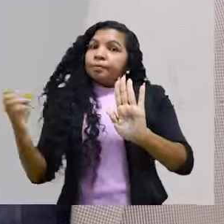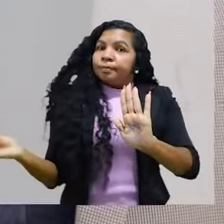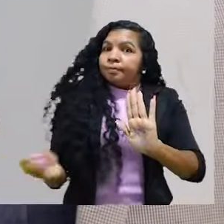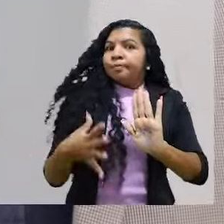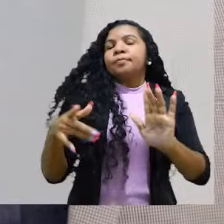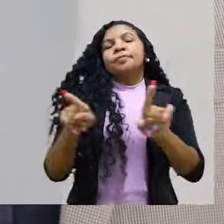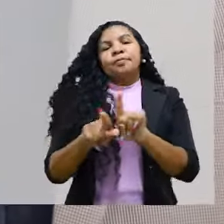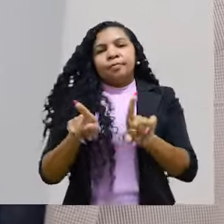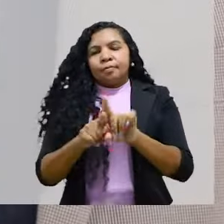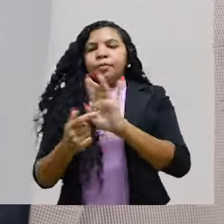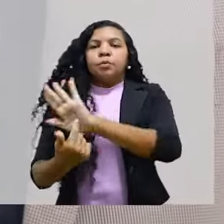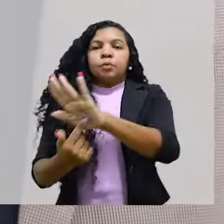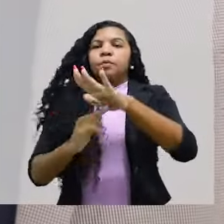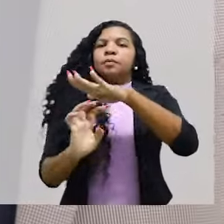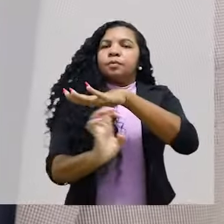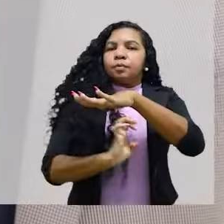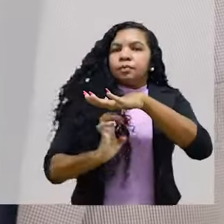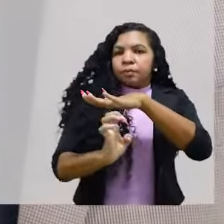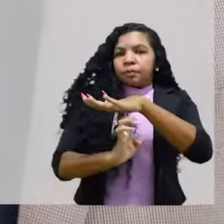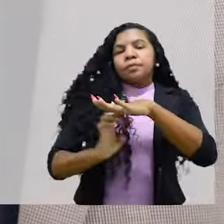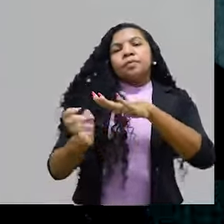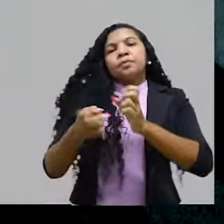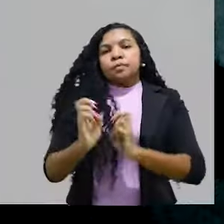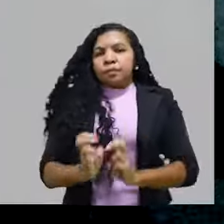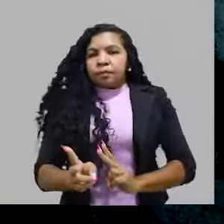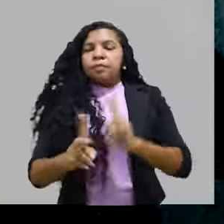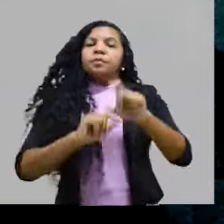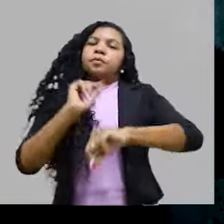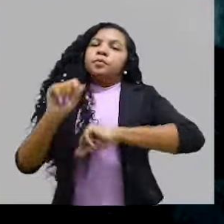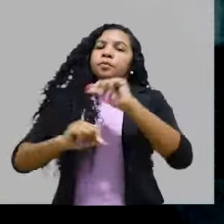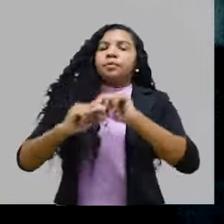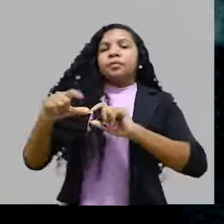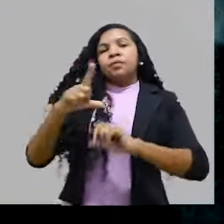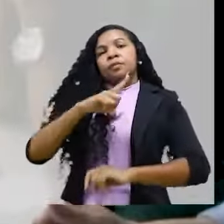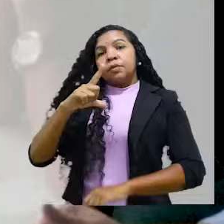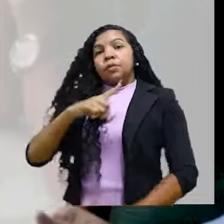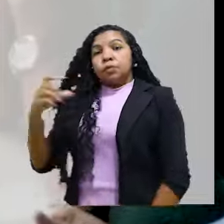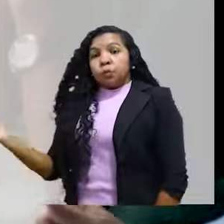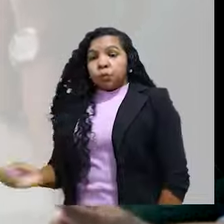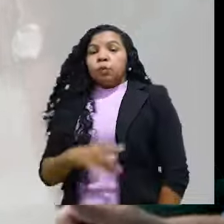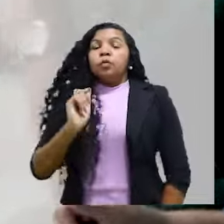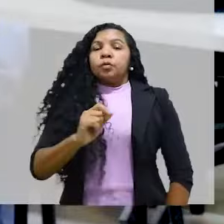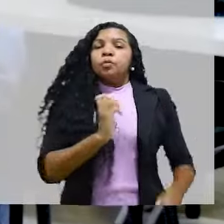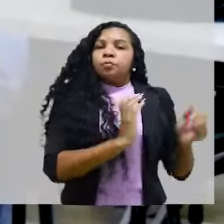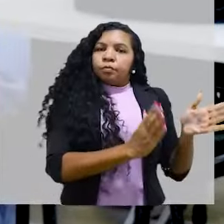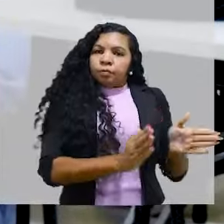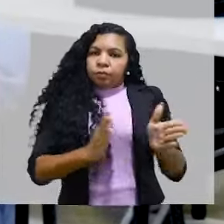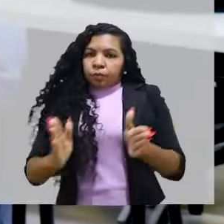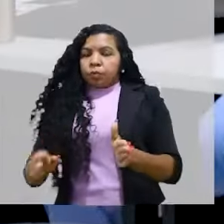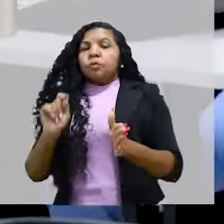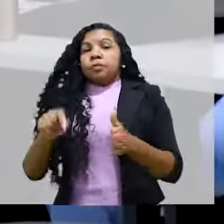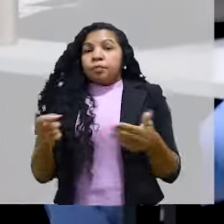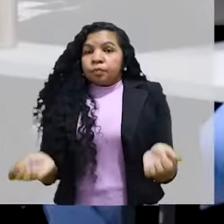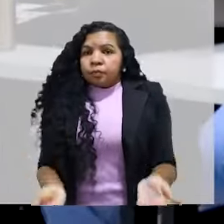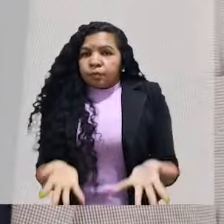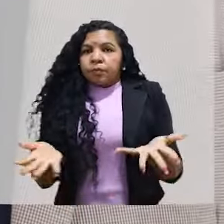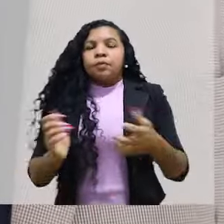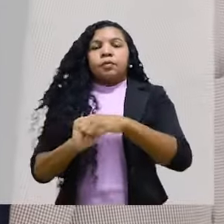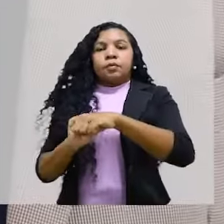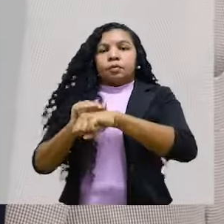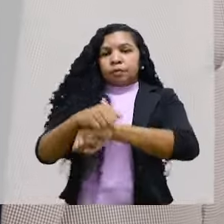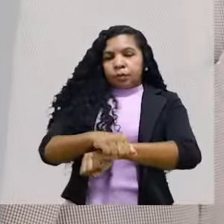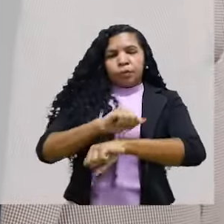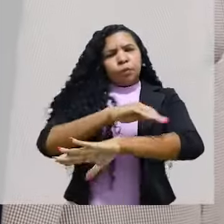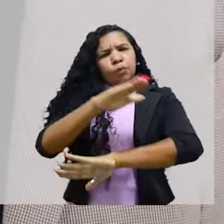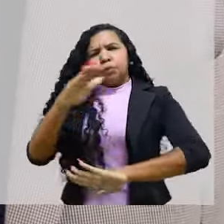a inovação, do que representa o empreendedorismo. Eles estão sendo constituídos como um novo pilar de sustentação